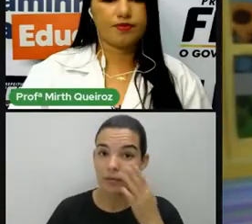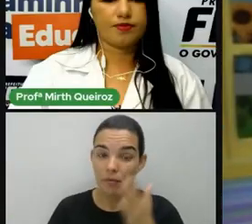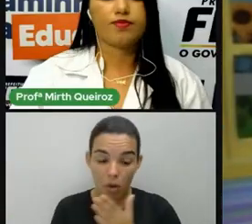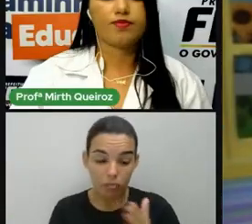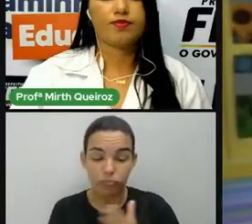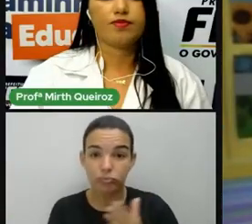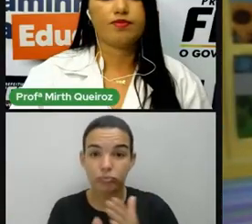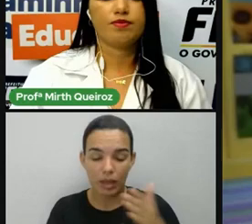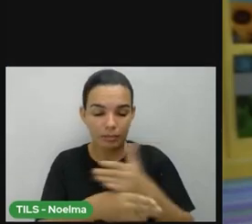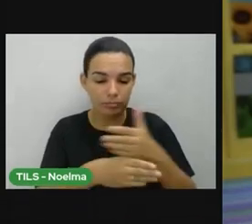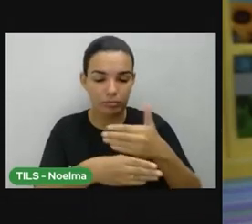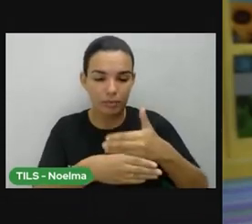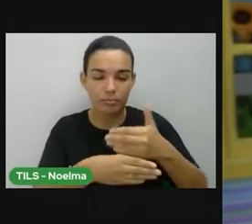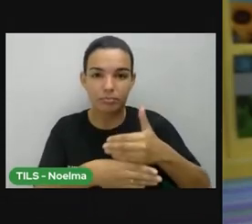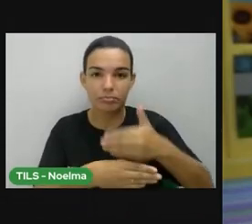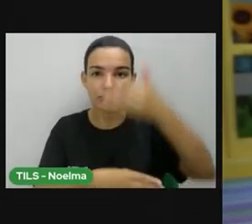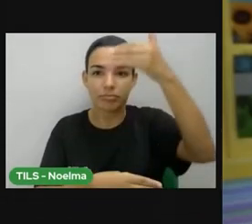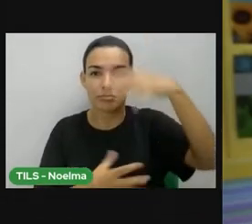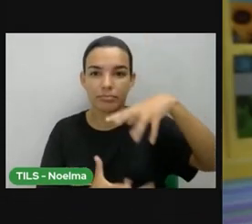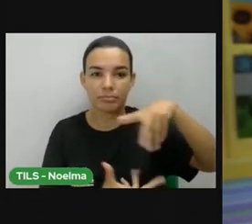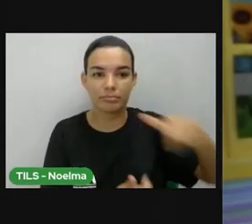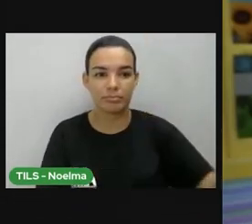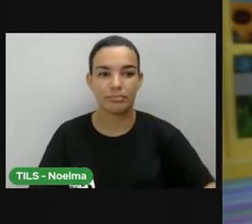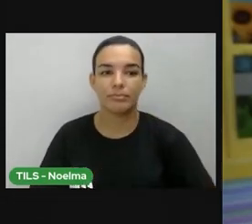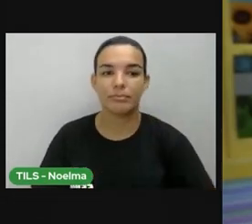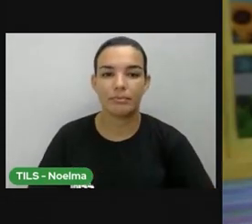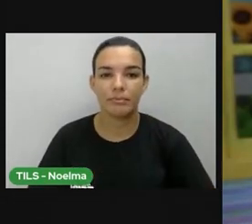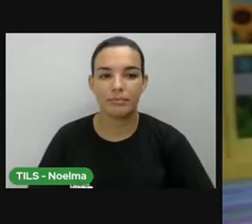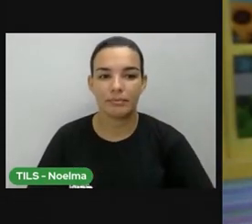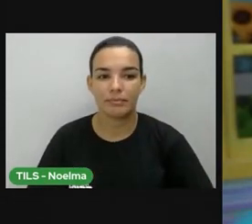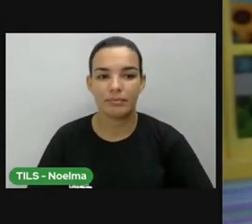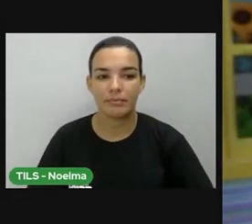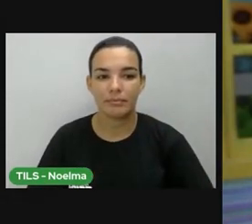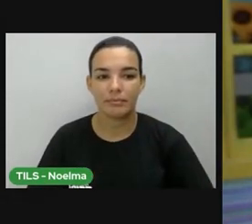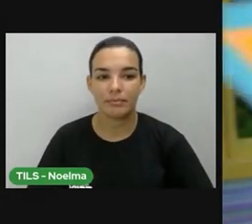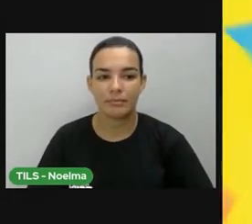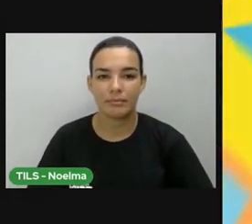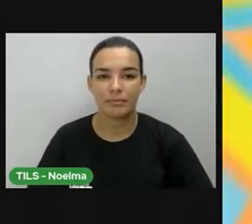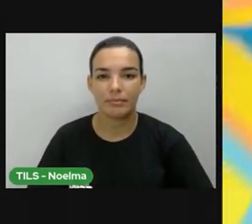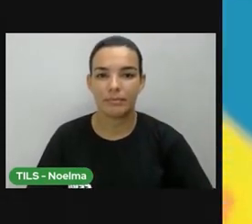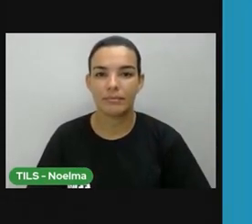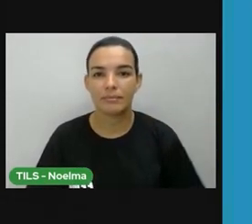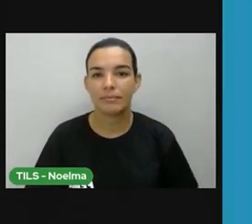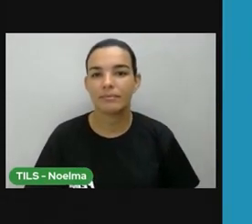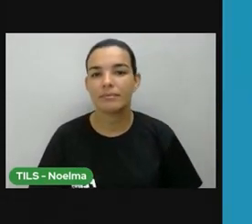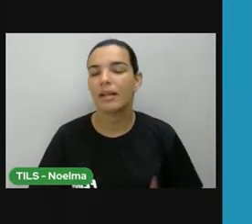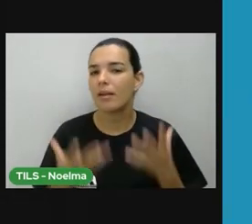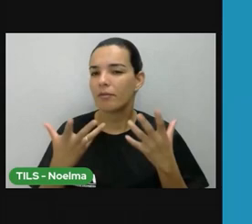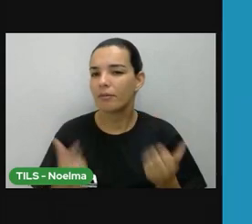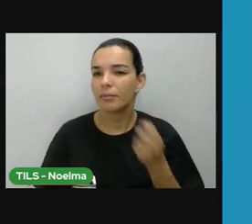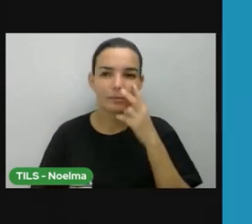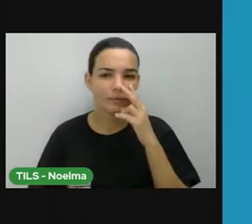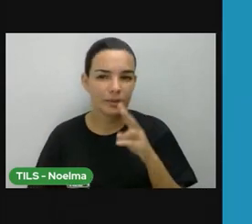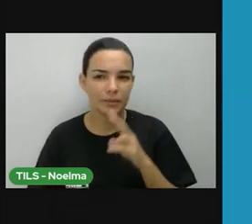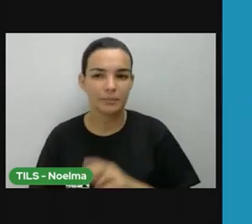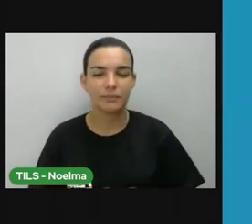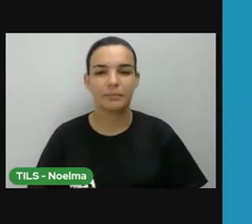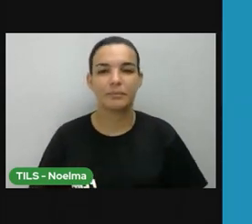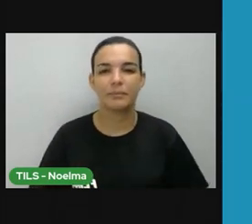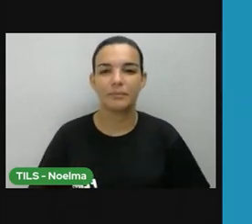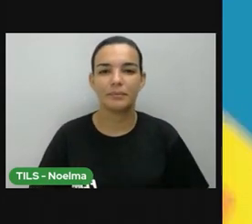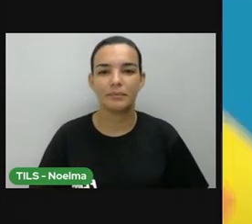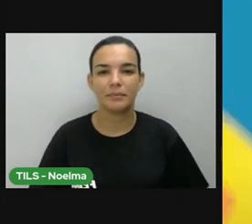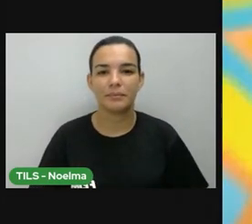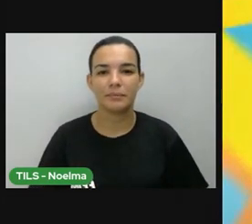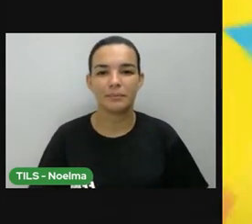do planeta! Hum, mas o que são limites, divisas e fronteiras? Mundo de Cabu! Esse conteúdo é livre para